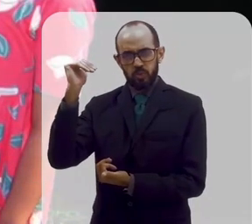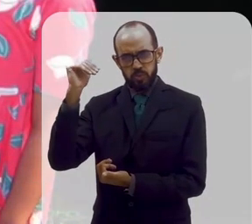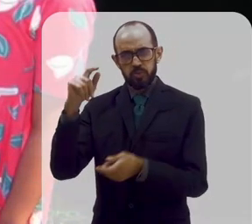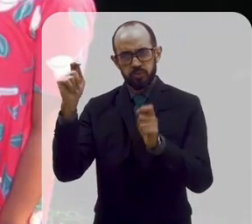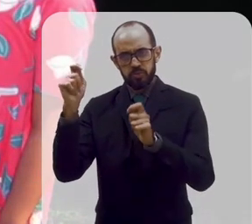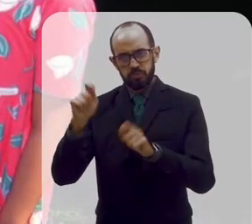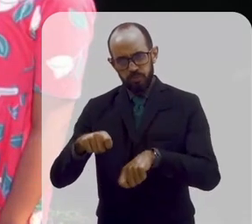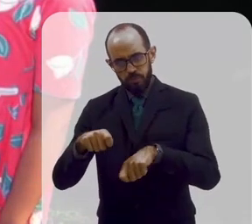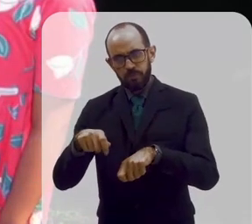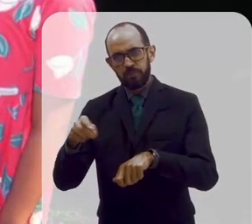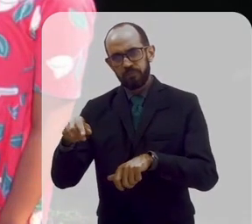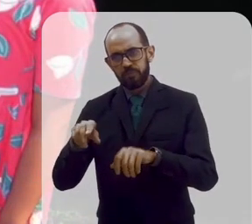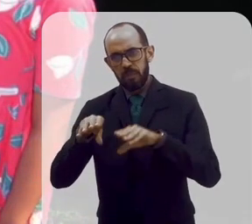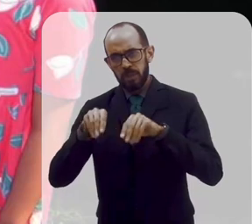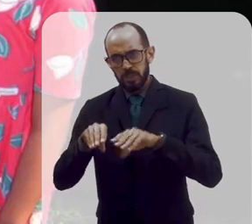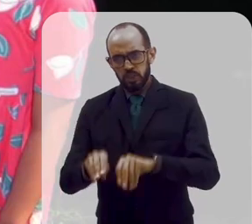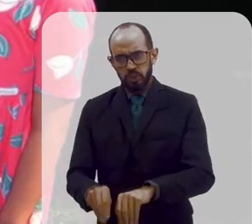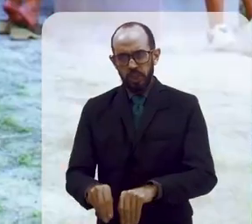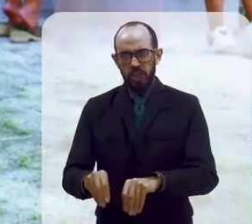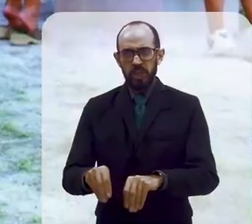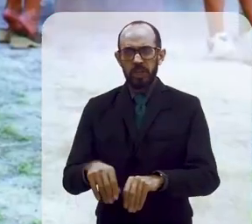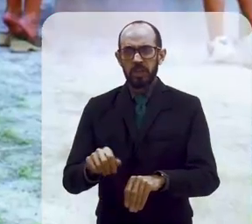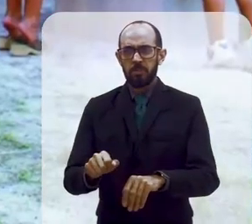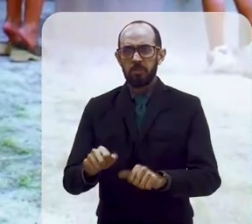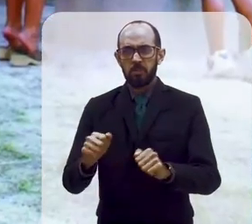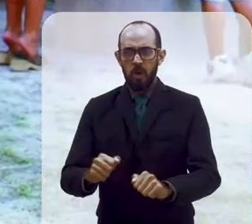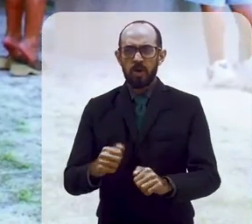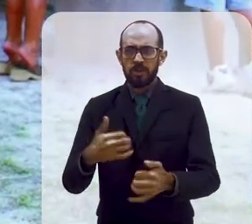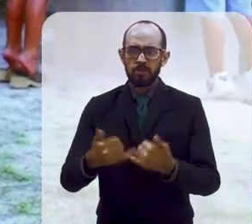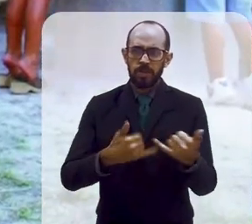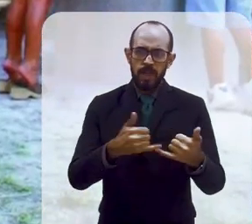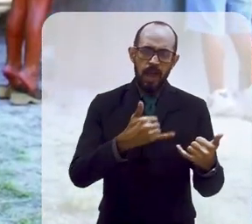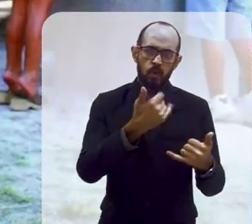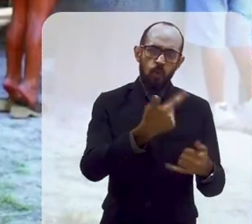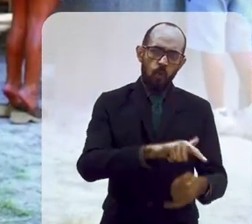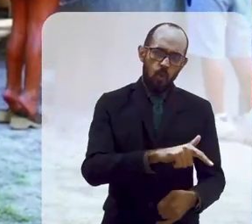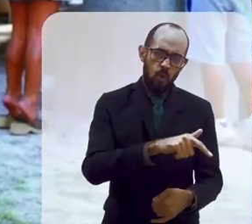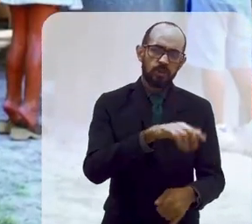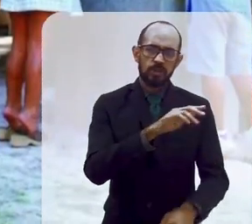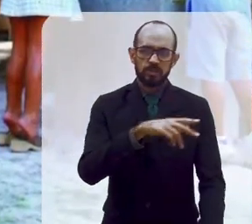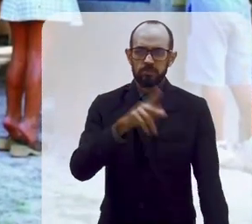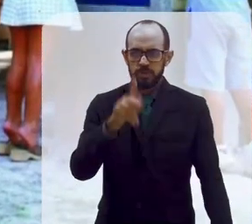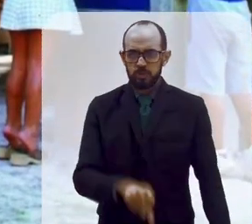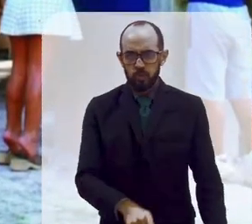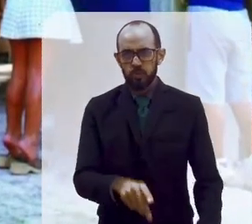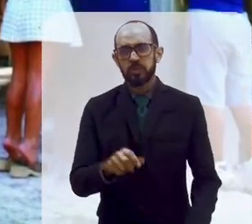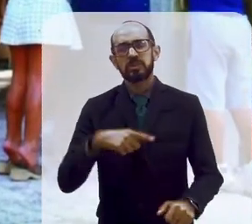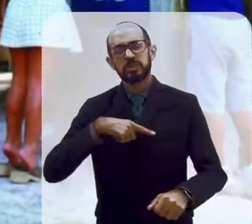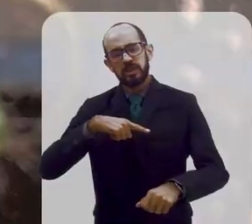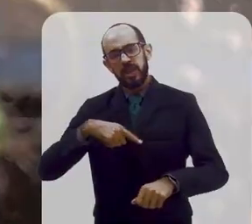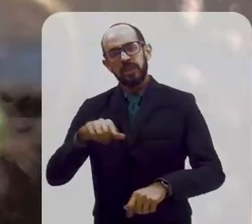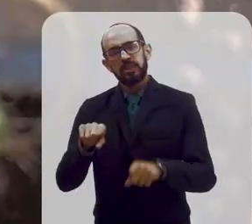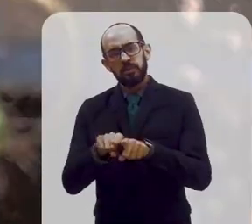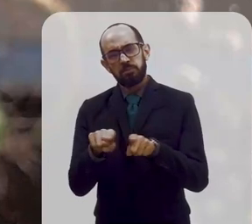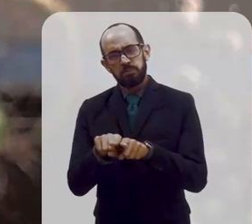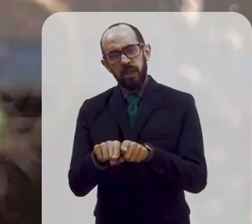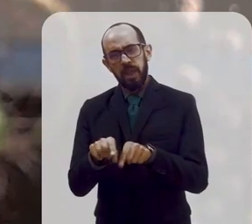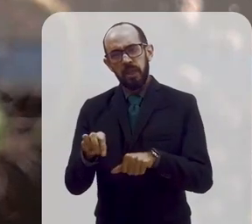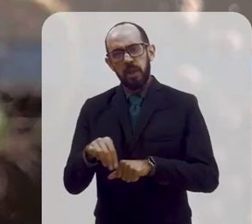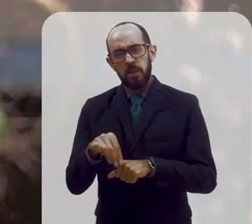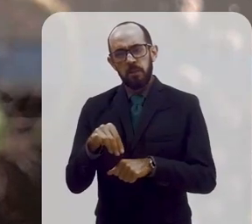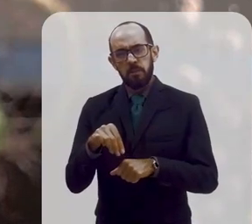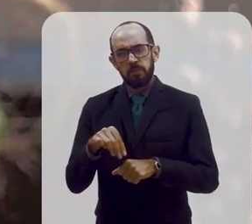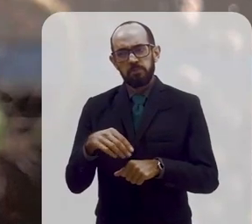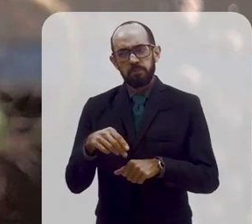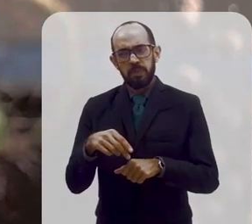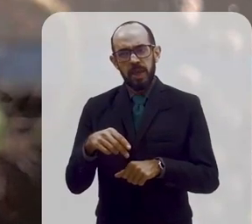podem manipular, podem interagir com outras pessoas, com os mediadores. Nós temos mediadores que fazem, a gente chama